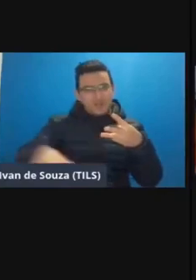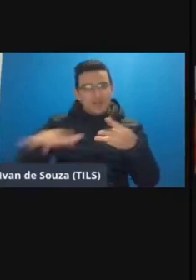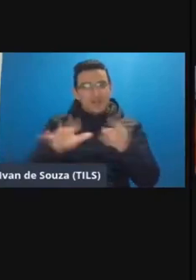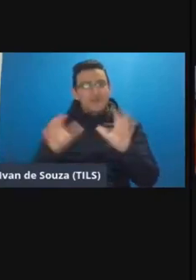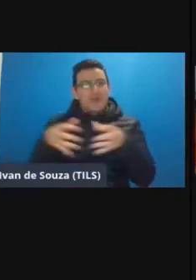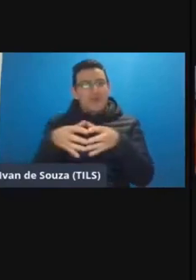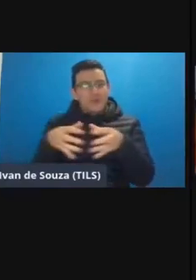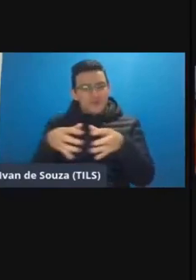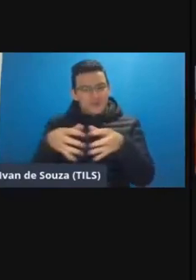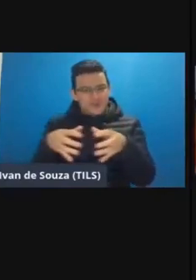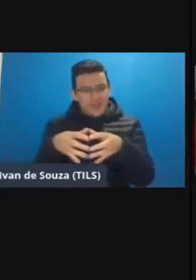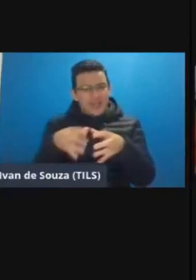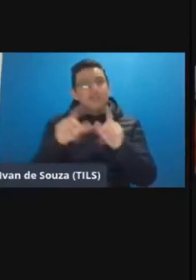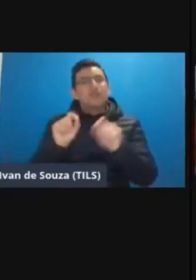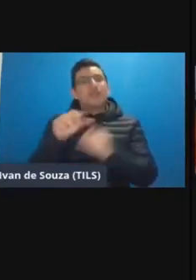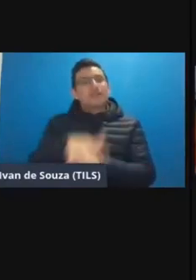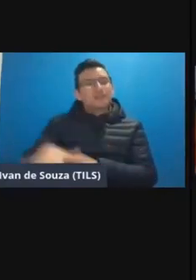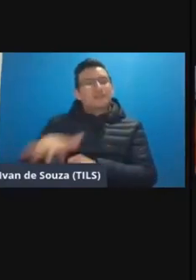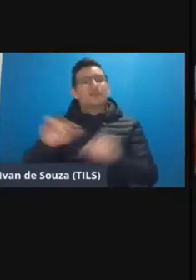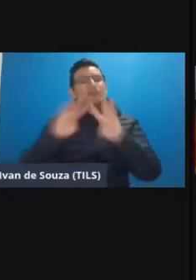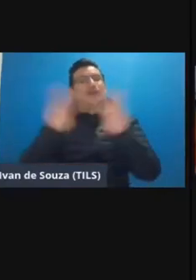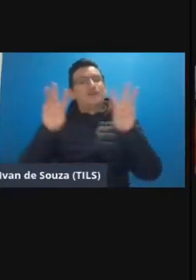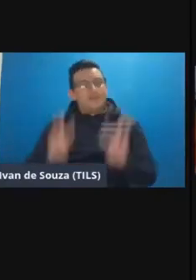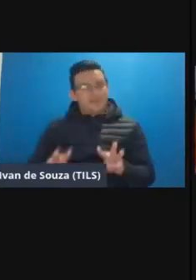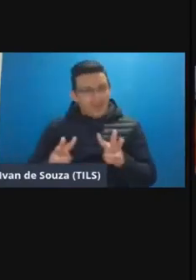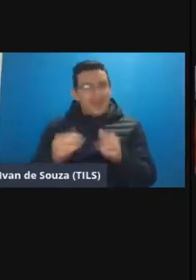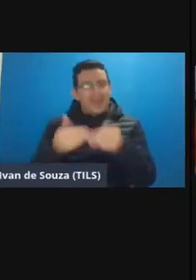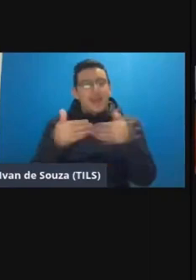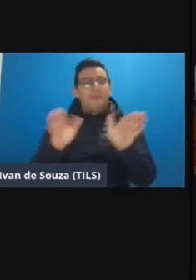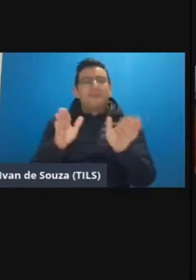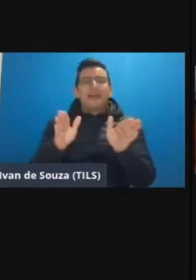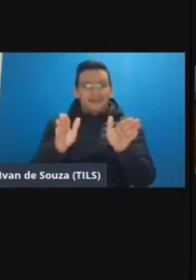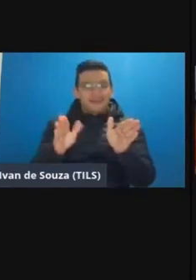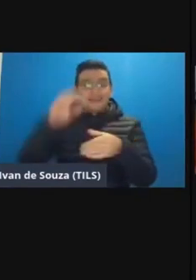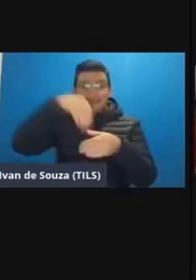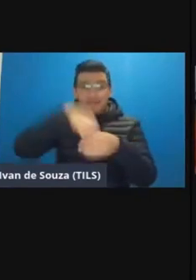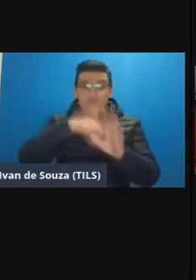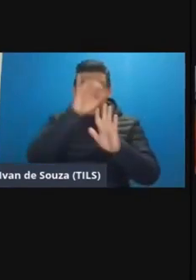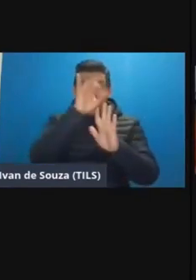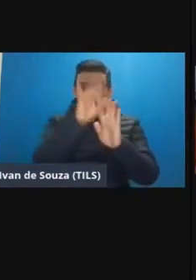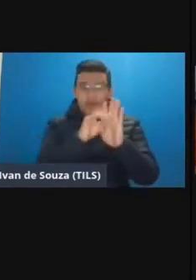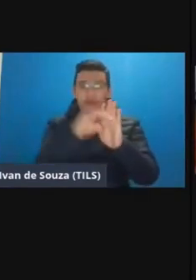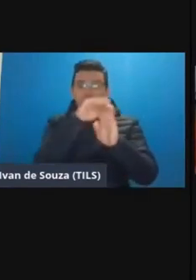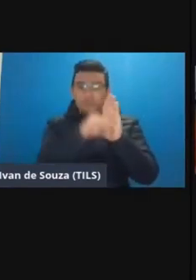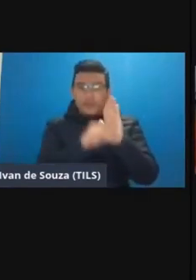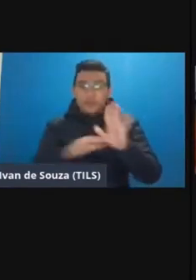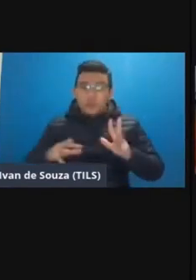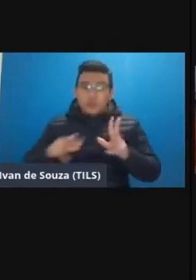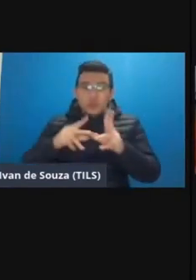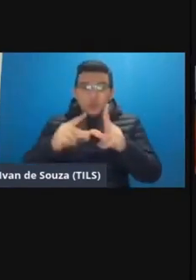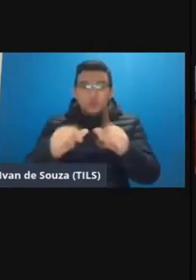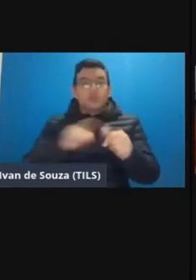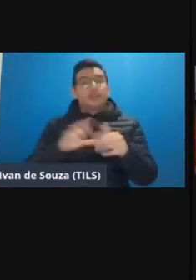comunidade que é o espaço da UFR aberta e aí dentro de cada um desses espaços tudo que a gente